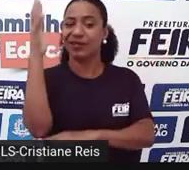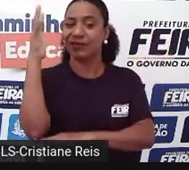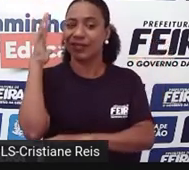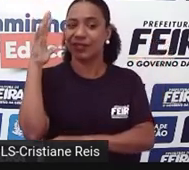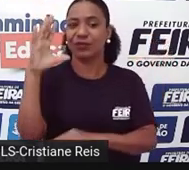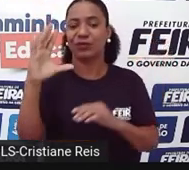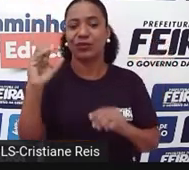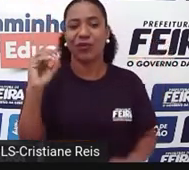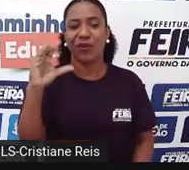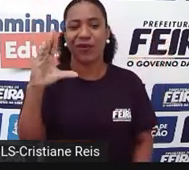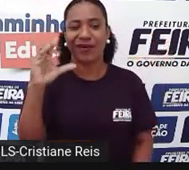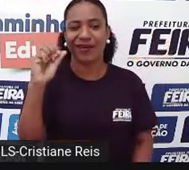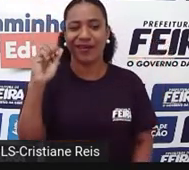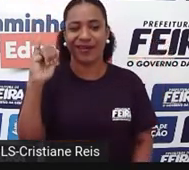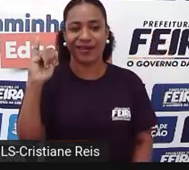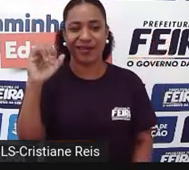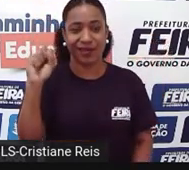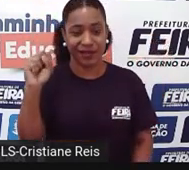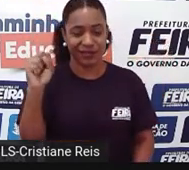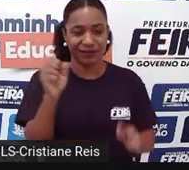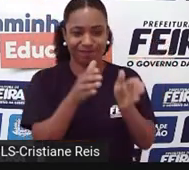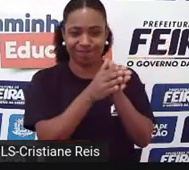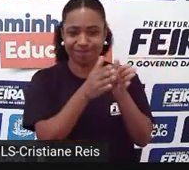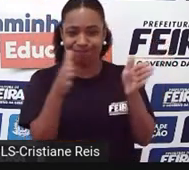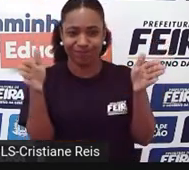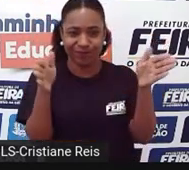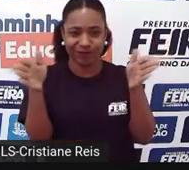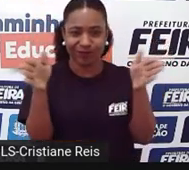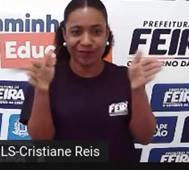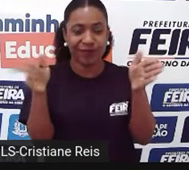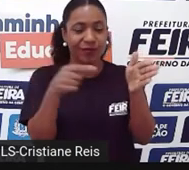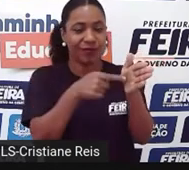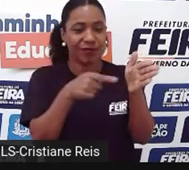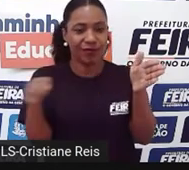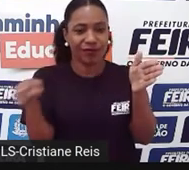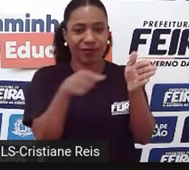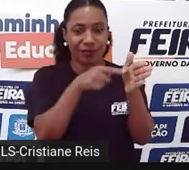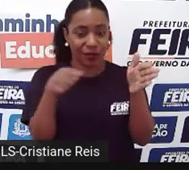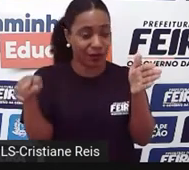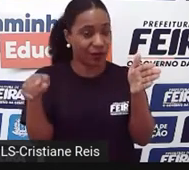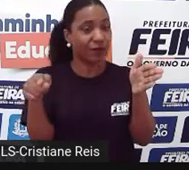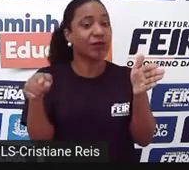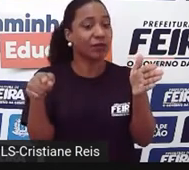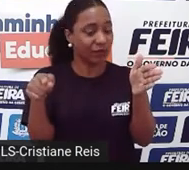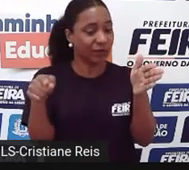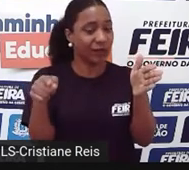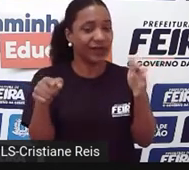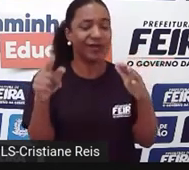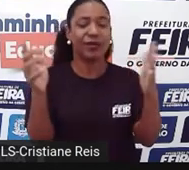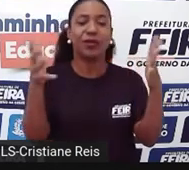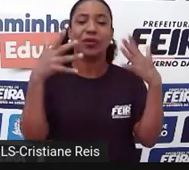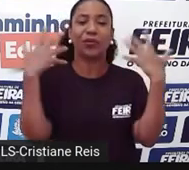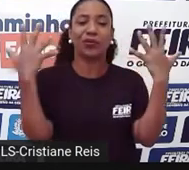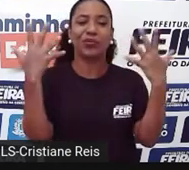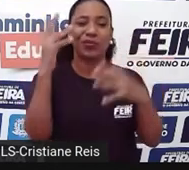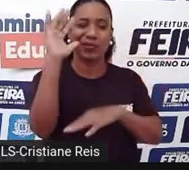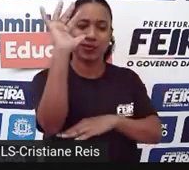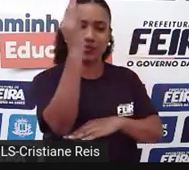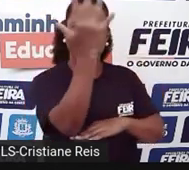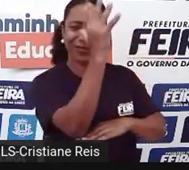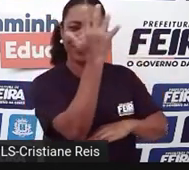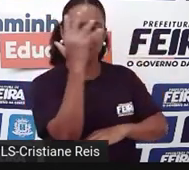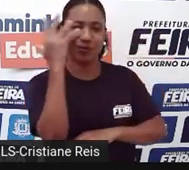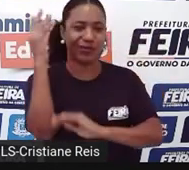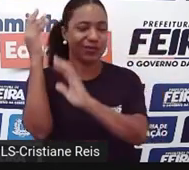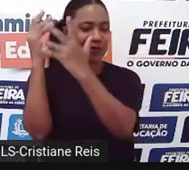em que a gente vai ter essa característica de uma passagem de uma mata menos densa para uma mata densa, né, para